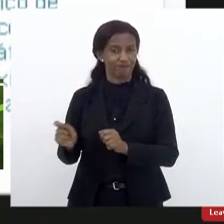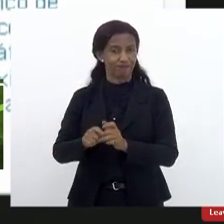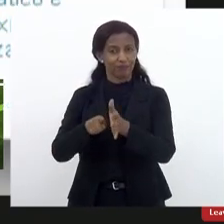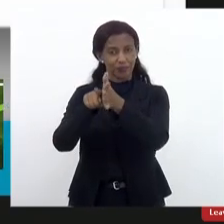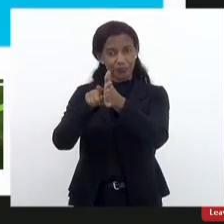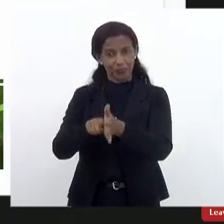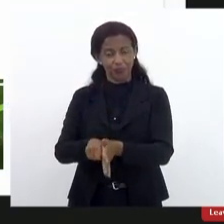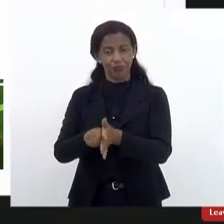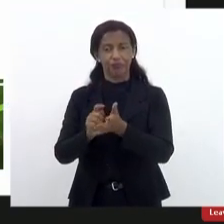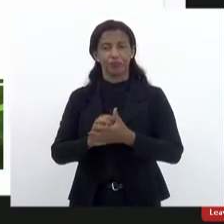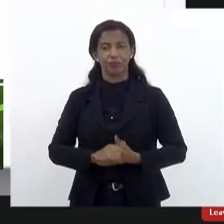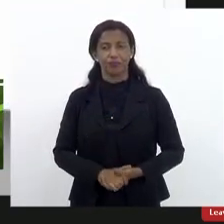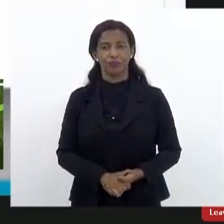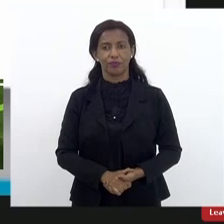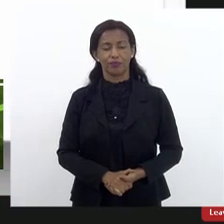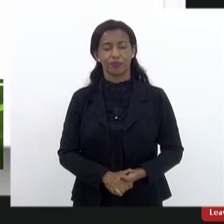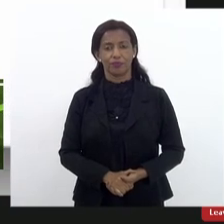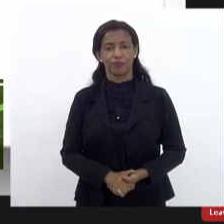gentileza?